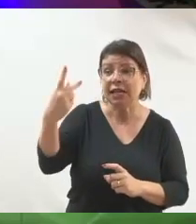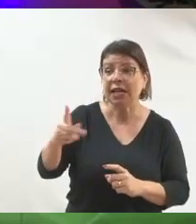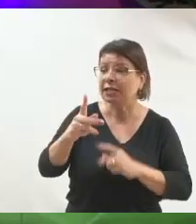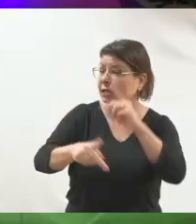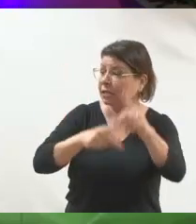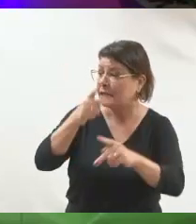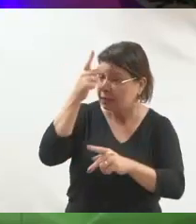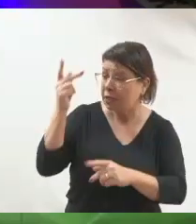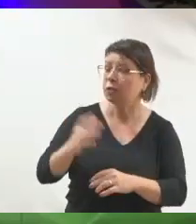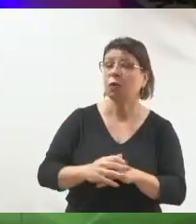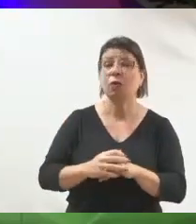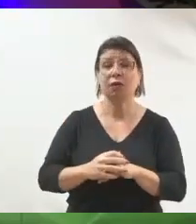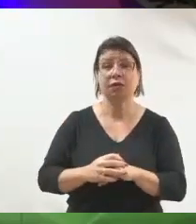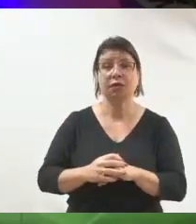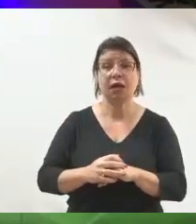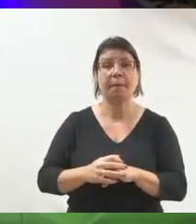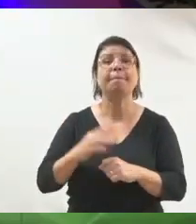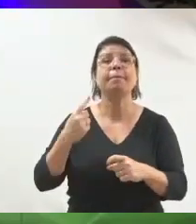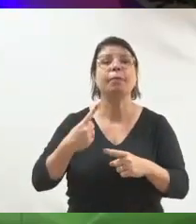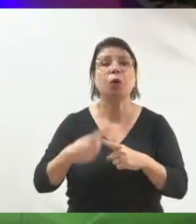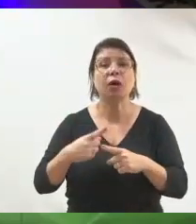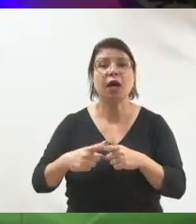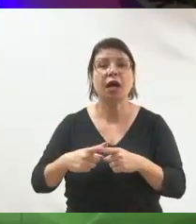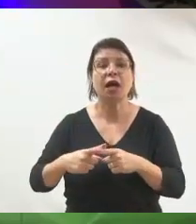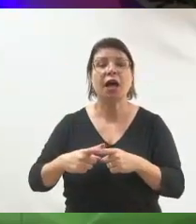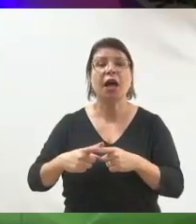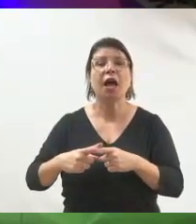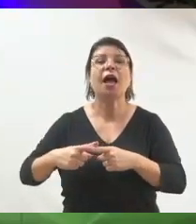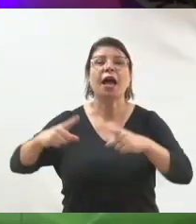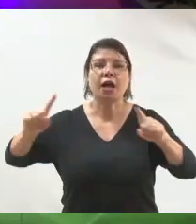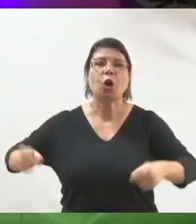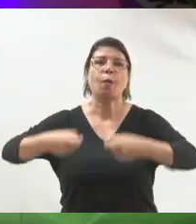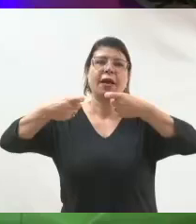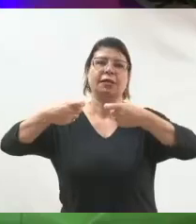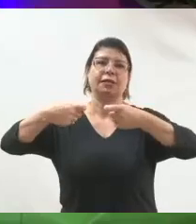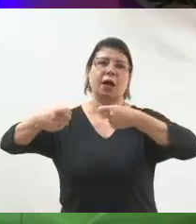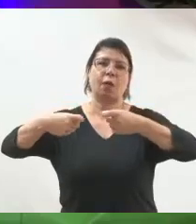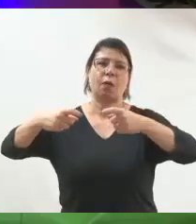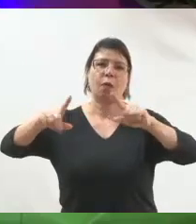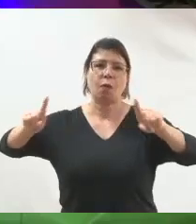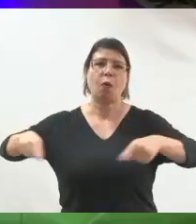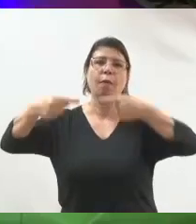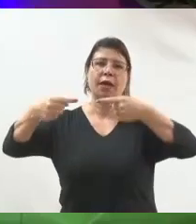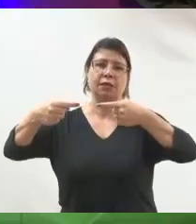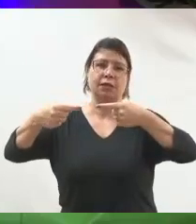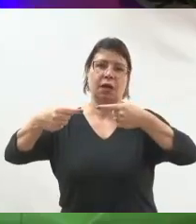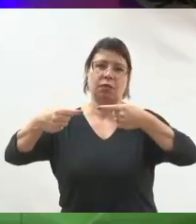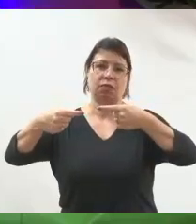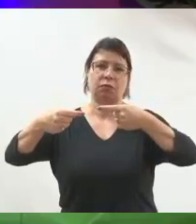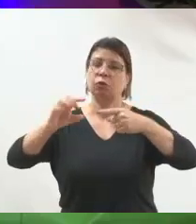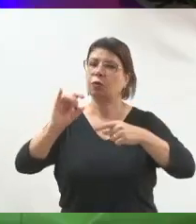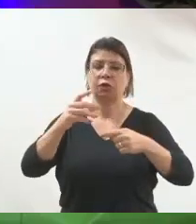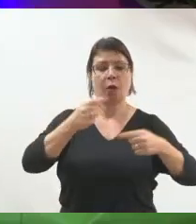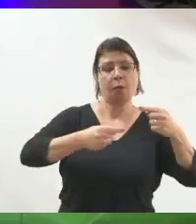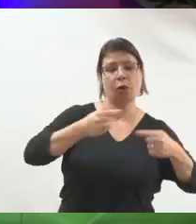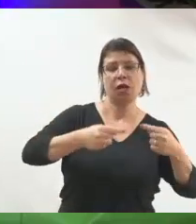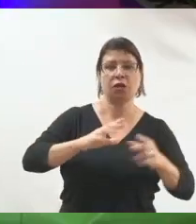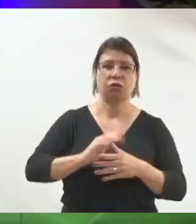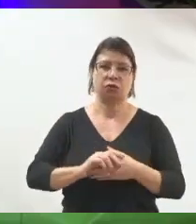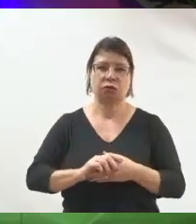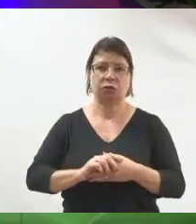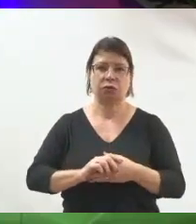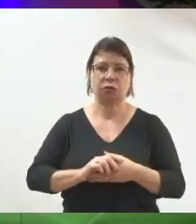a competição dentro da internet, dentro das redes sociais, ela não é de político para político. A